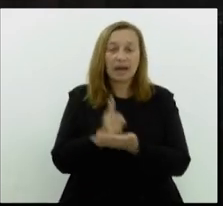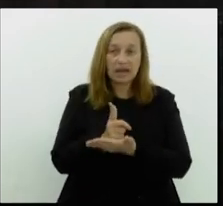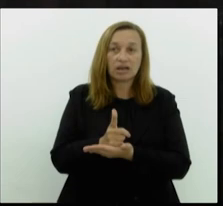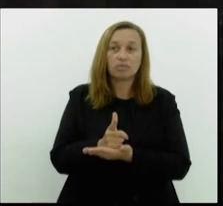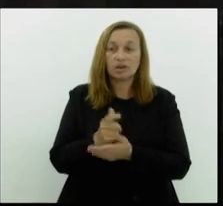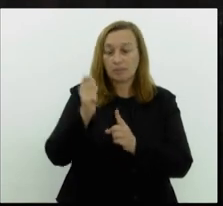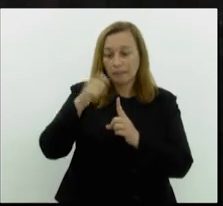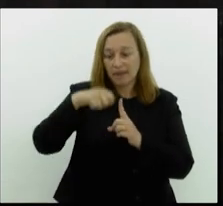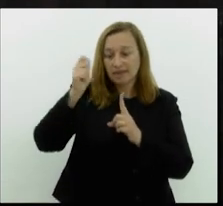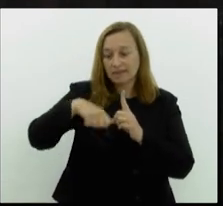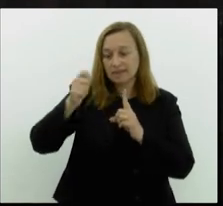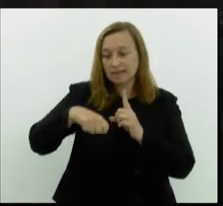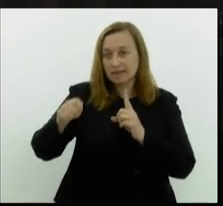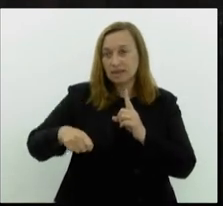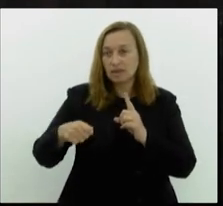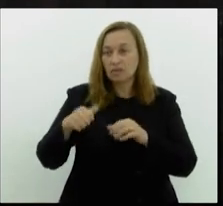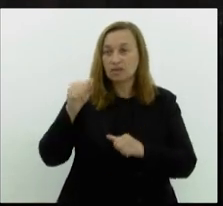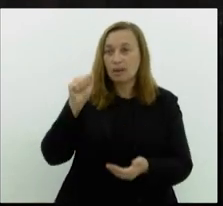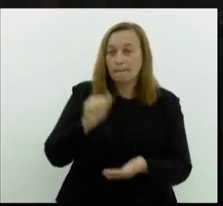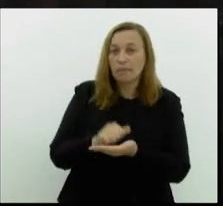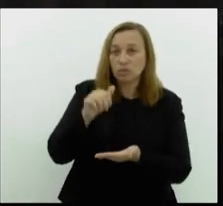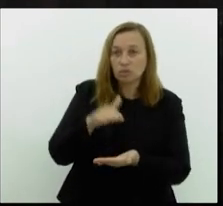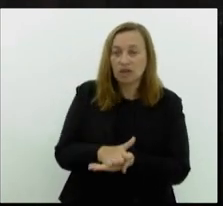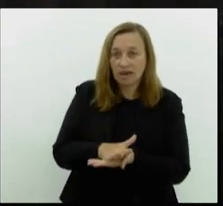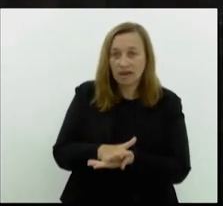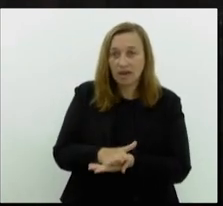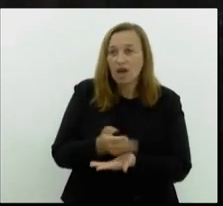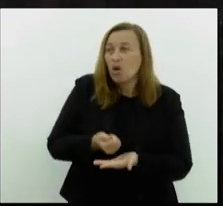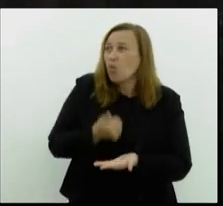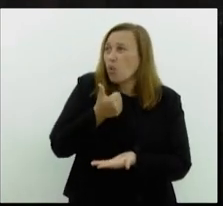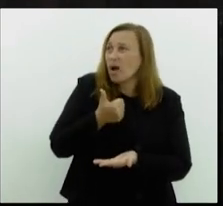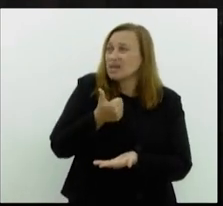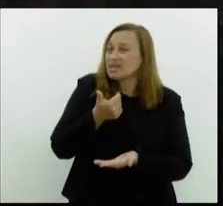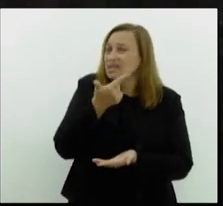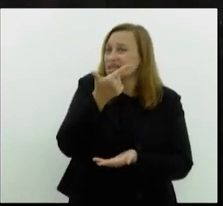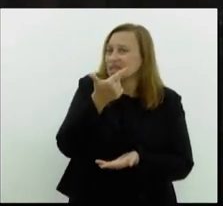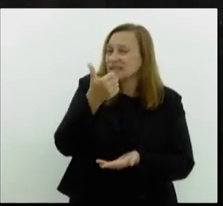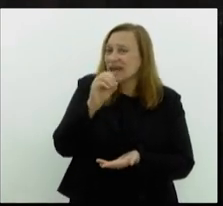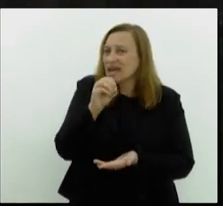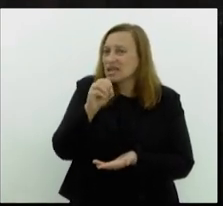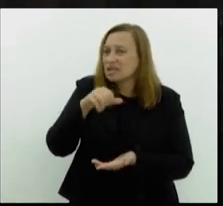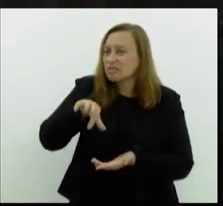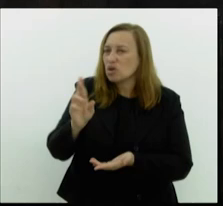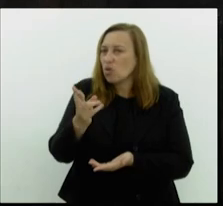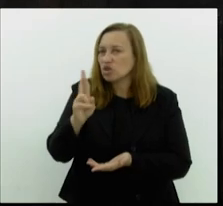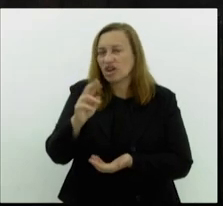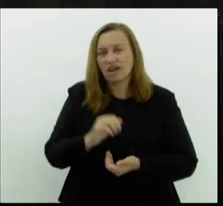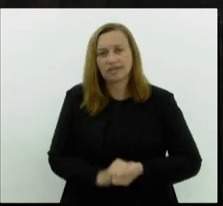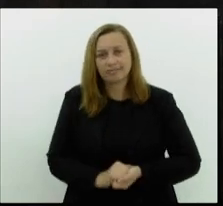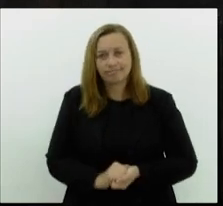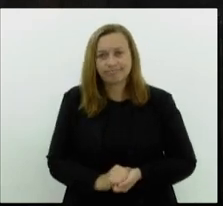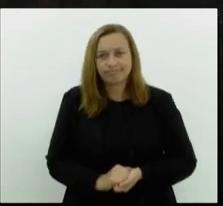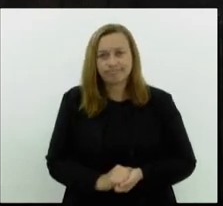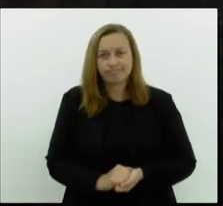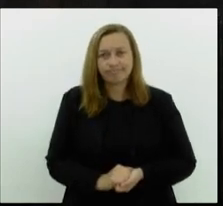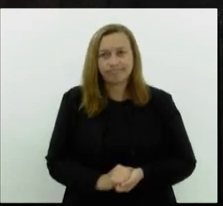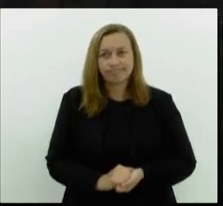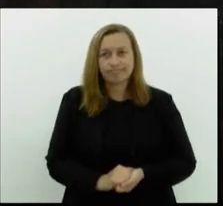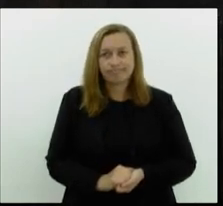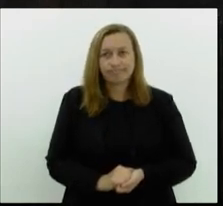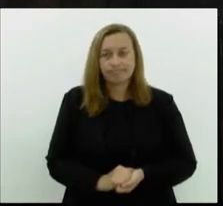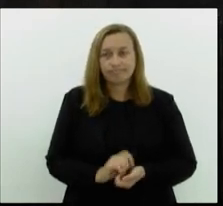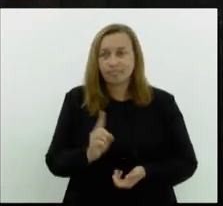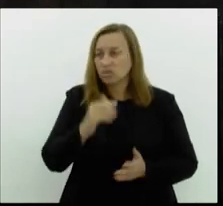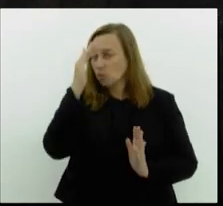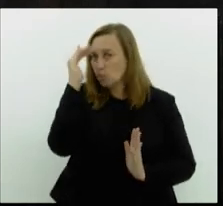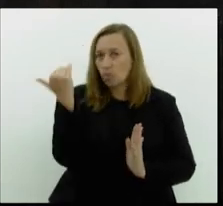com esta multa aplicada, quase 10 bilhões de reais por descumprimento